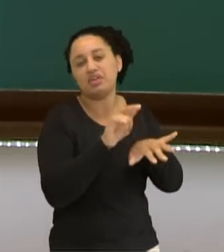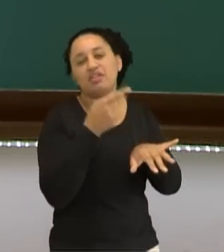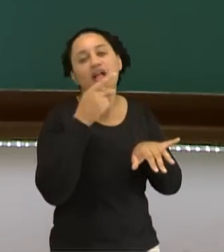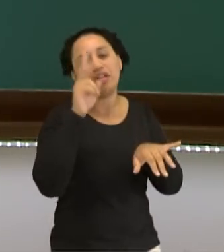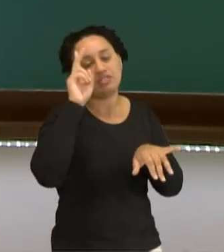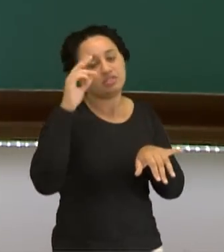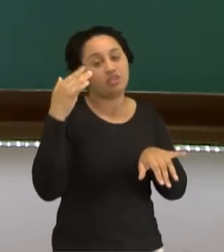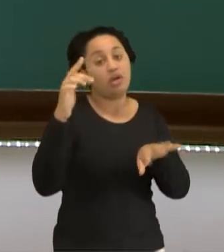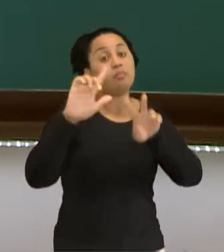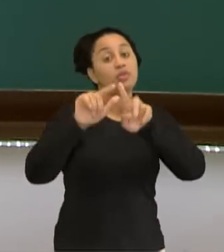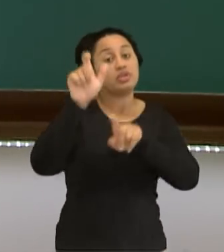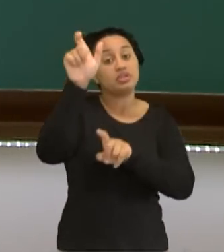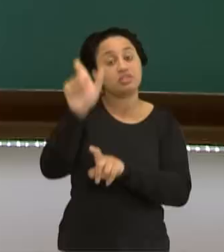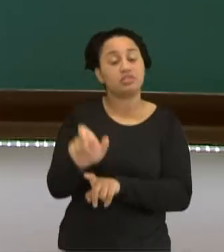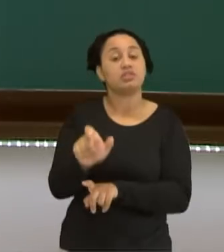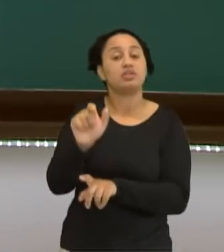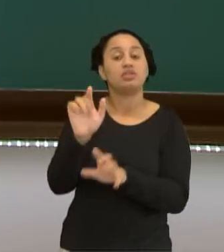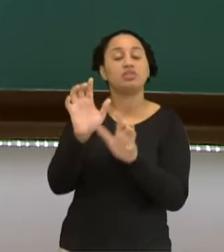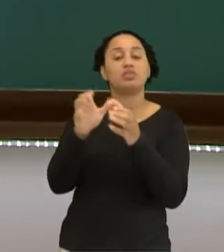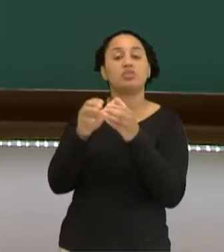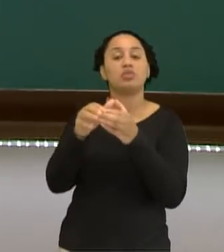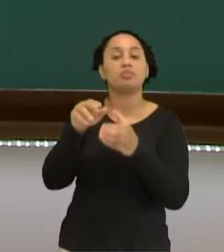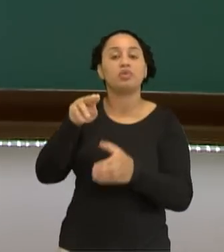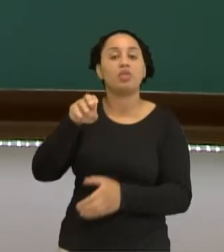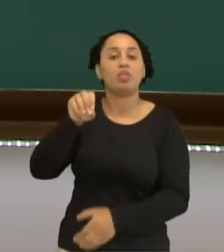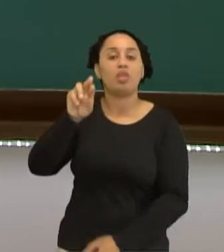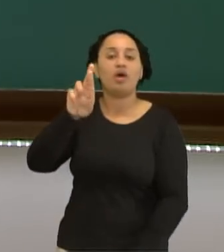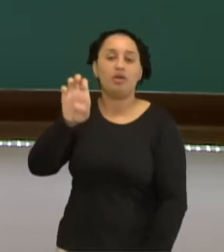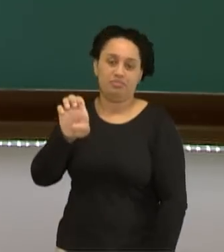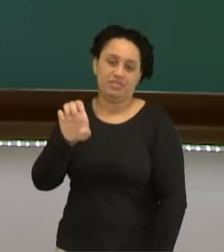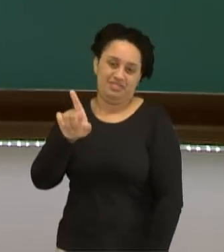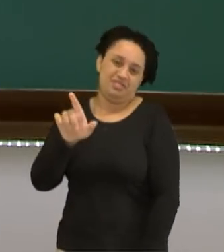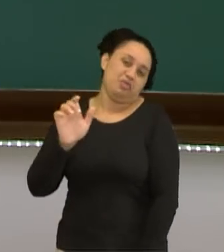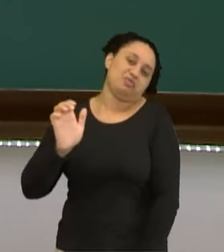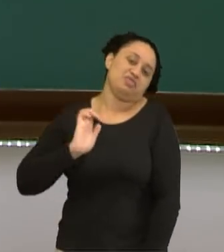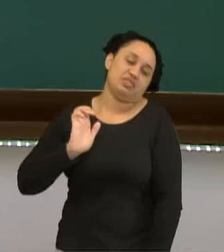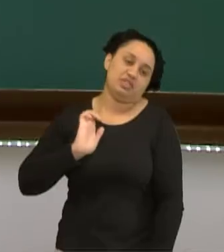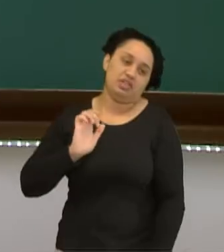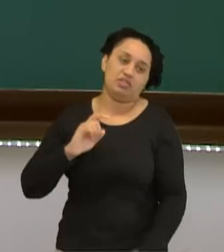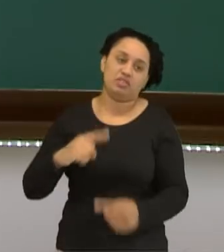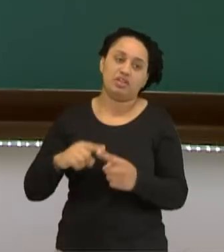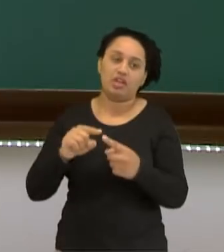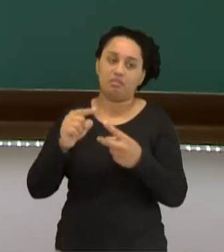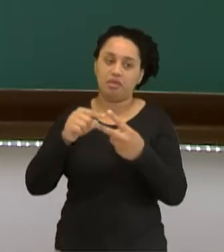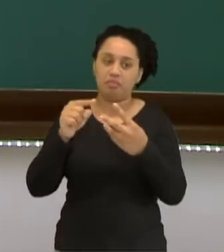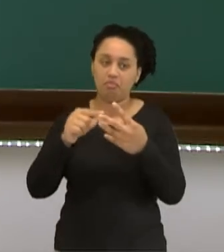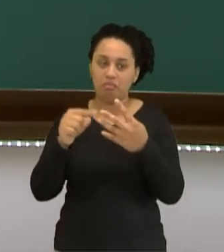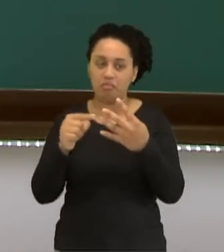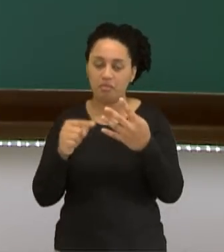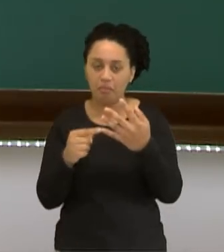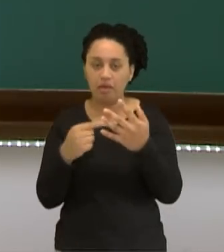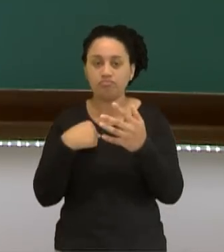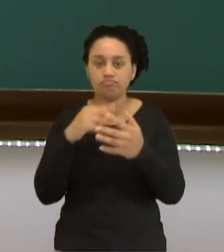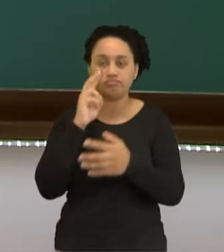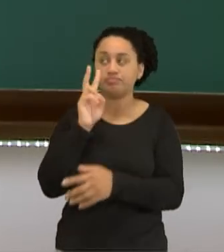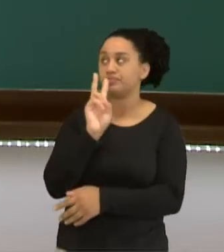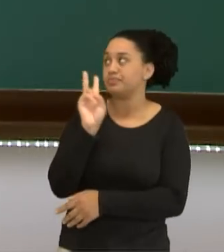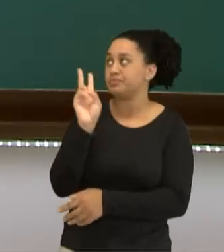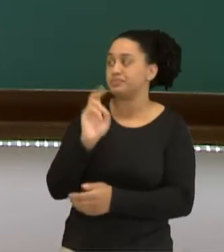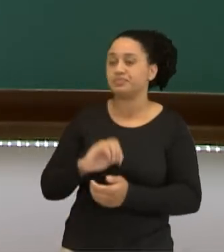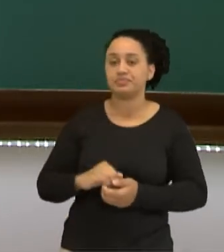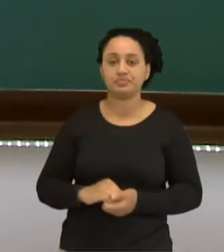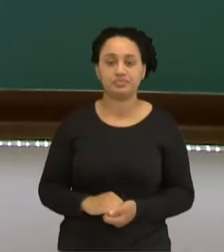grupo foi chamado de grupo dos gases nobres. Quem são eles? São esses elementos aqui, Hélio, neônio, argônio, criptônio, xenônio e randônio.